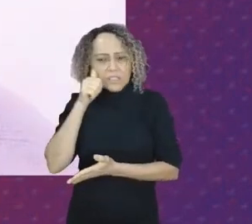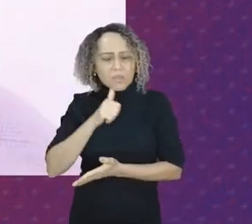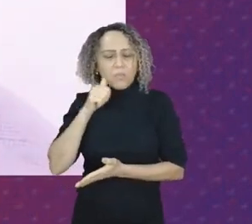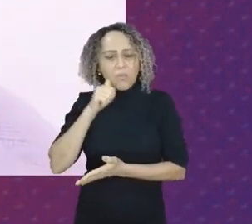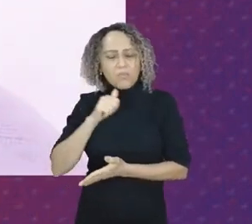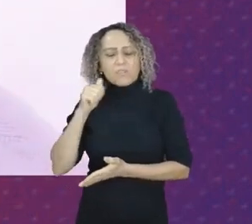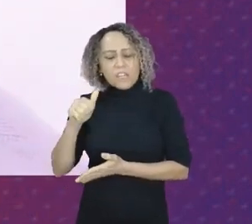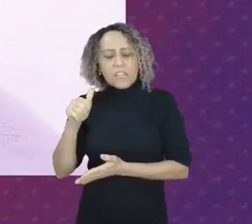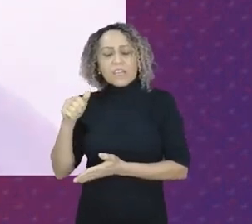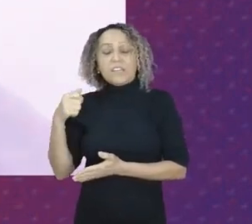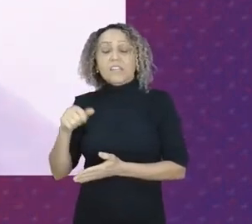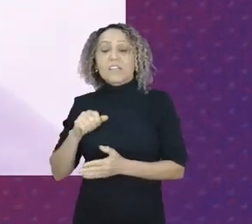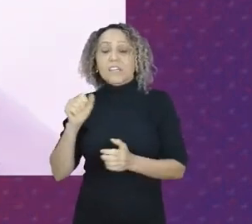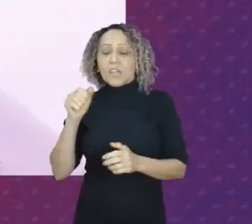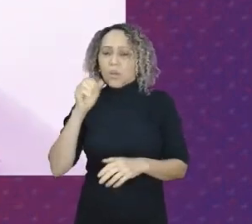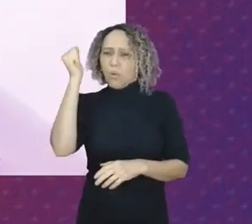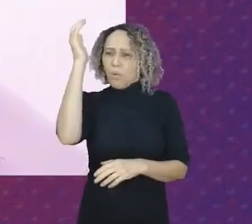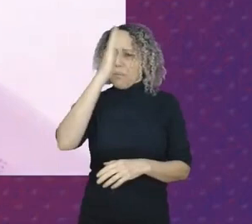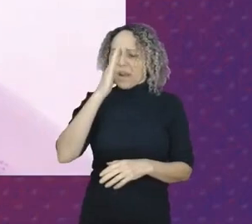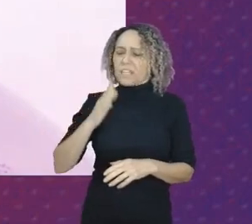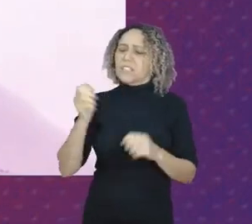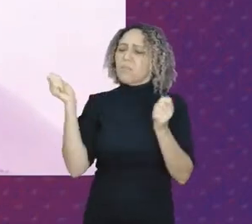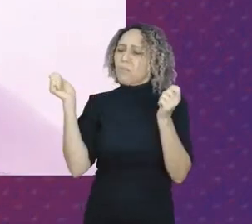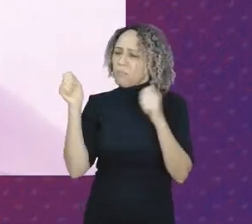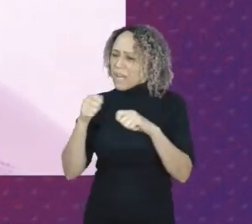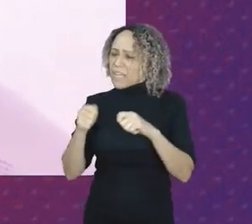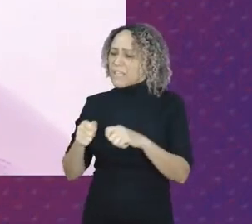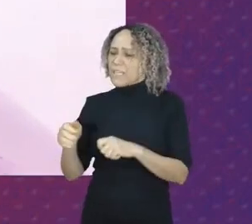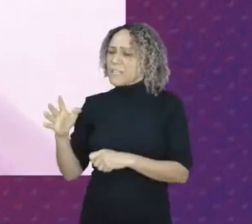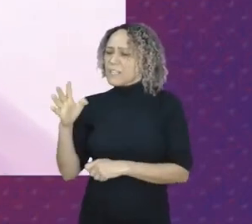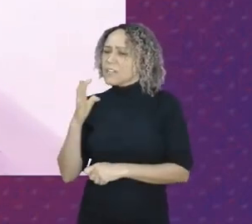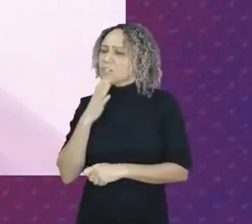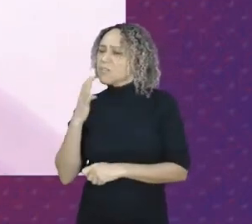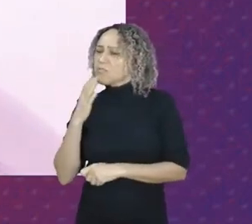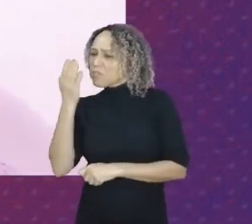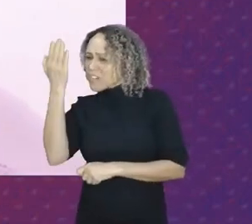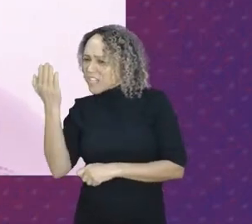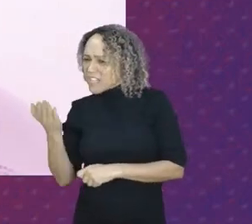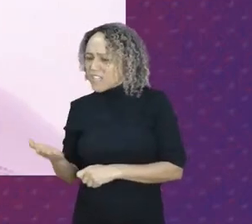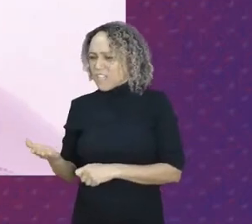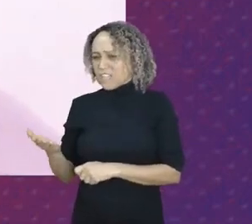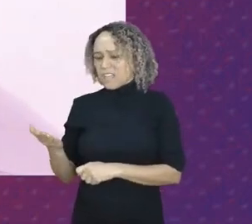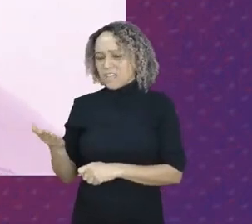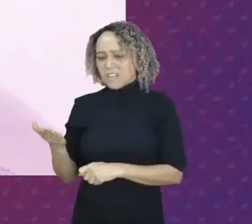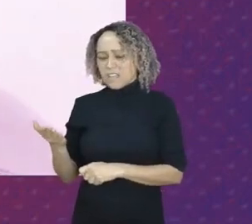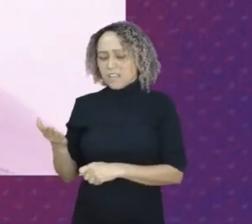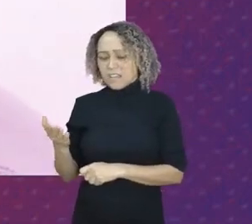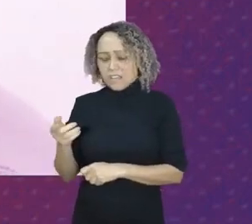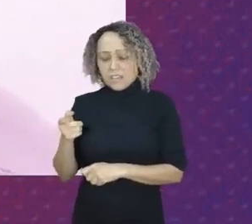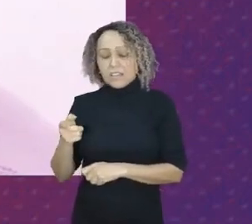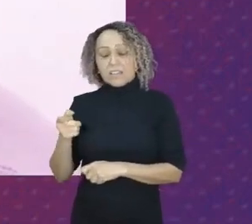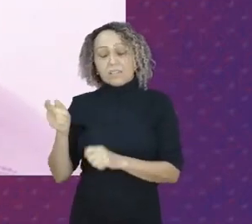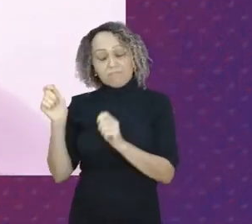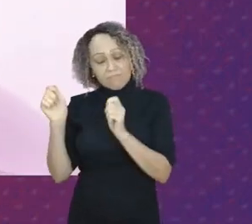nacionalmente, potências que precisam de outras companheiras para tornar o seu projeto